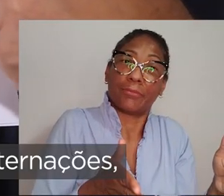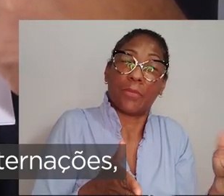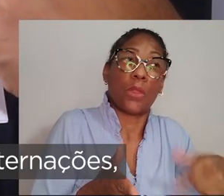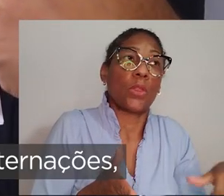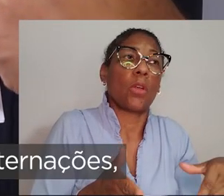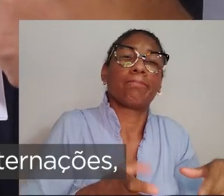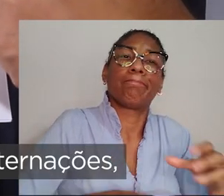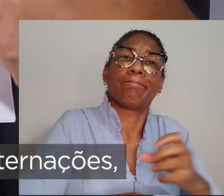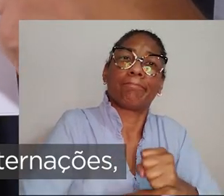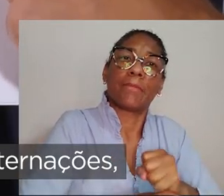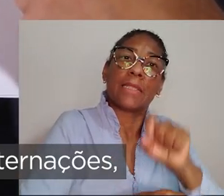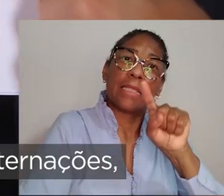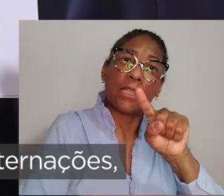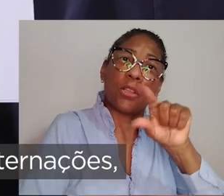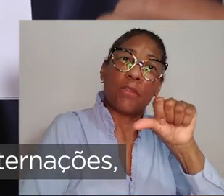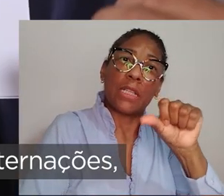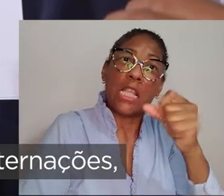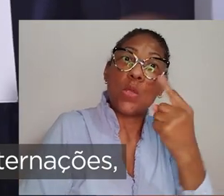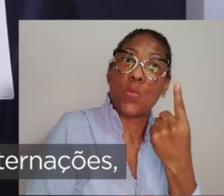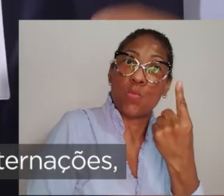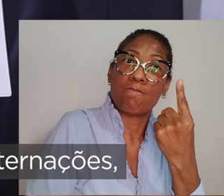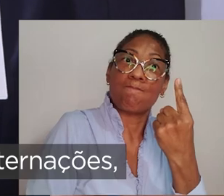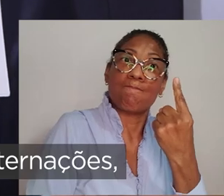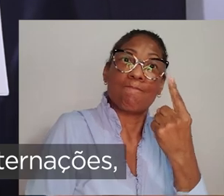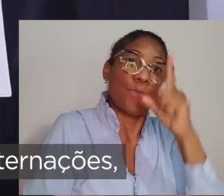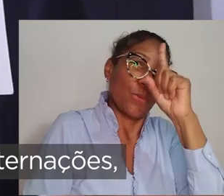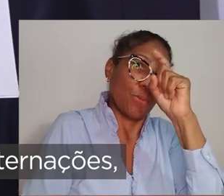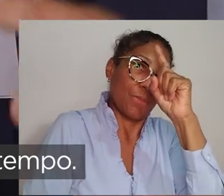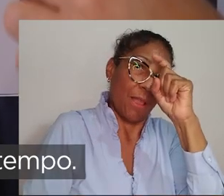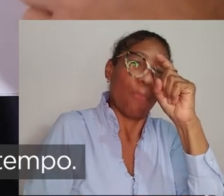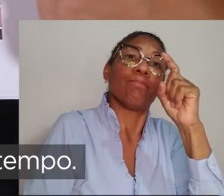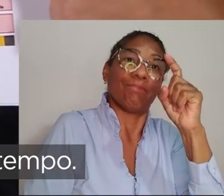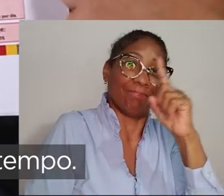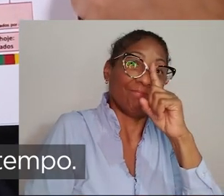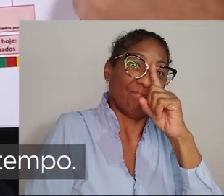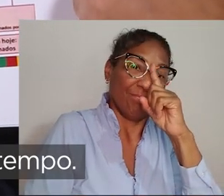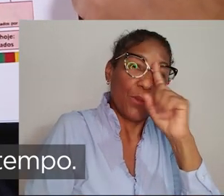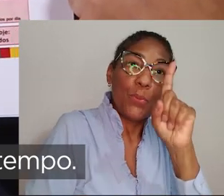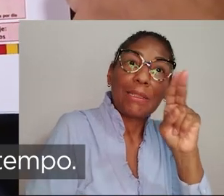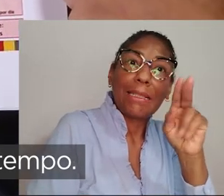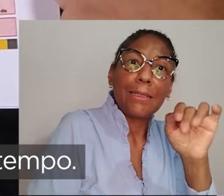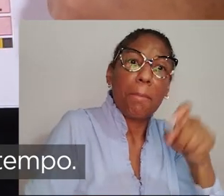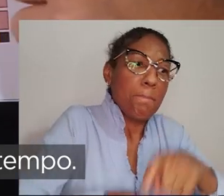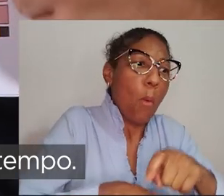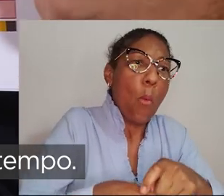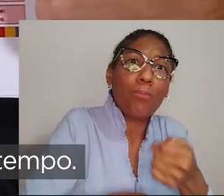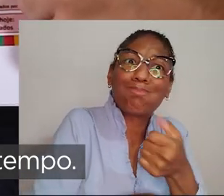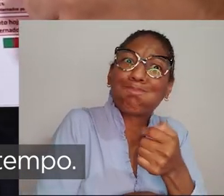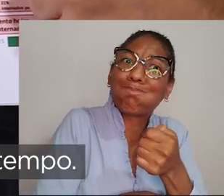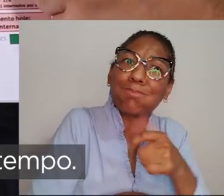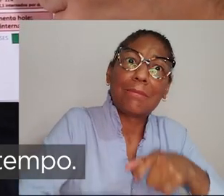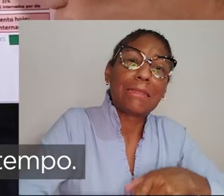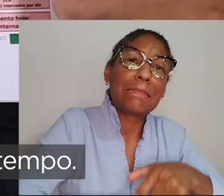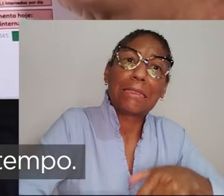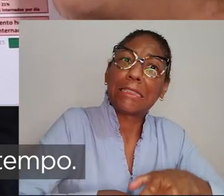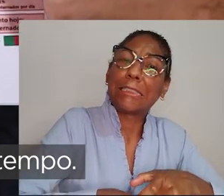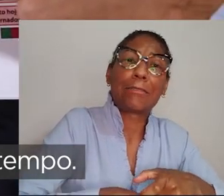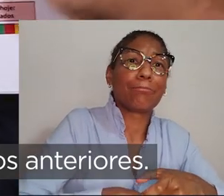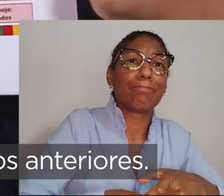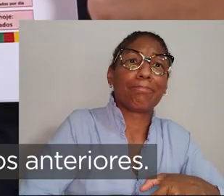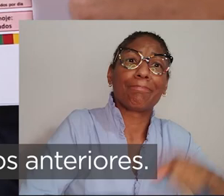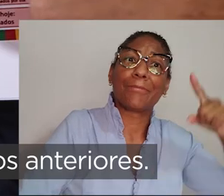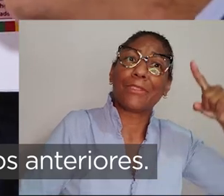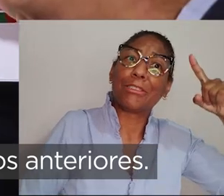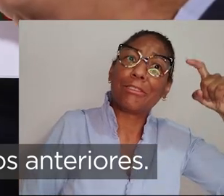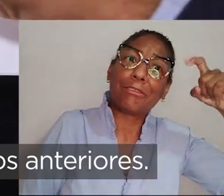mais recente, nós registramos 191 internações, um crescimento de 22%. Num curto espaço de tempo,